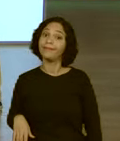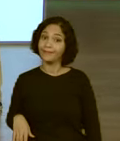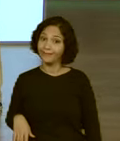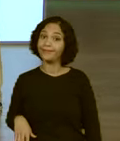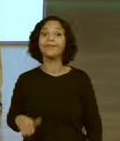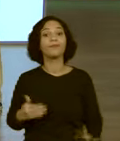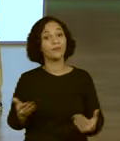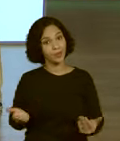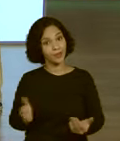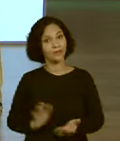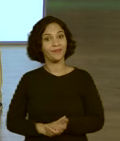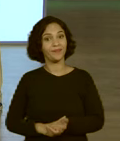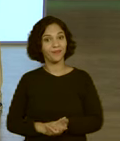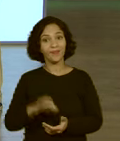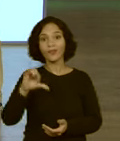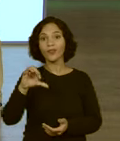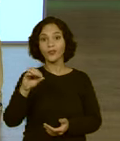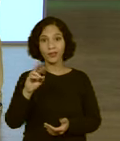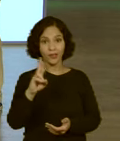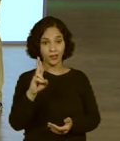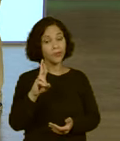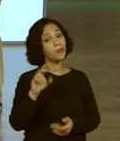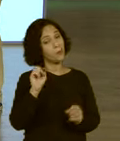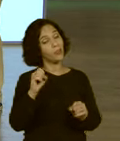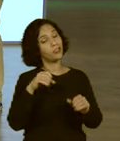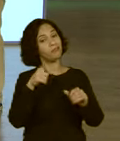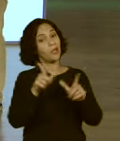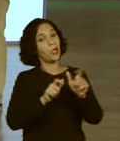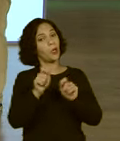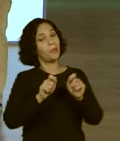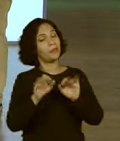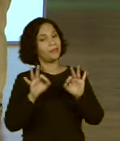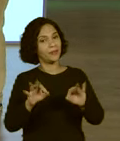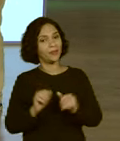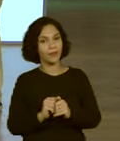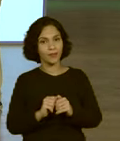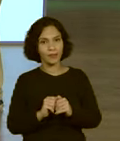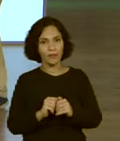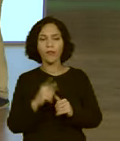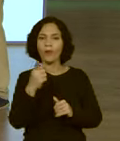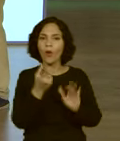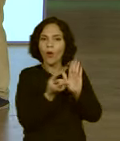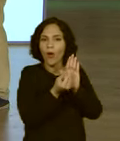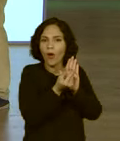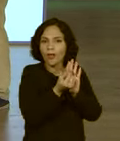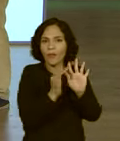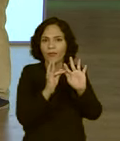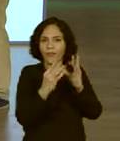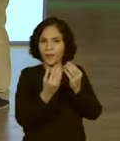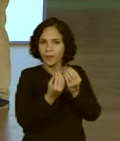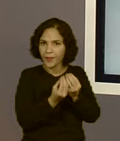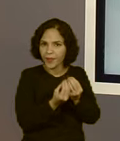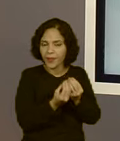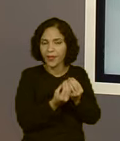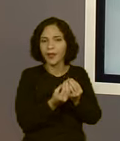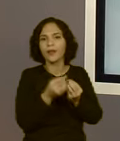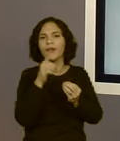Pois é, R$ 90,00 pode ser uma grande economia. Então, fazer o orçamento familiar,